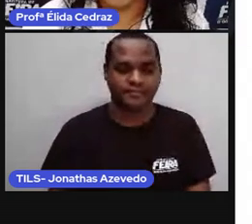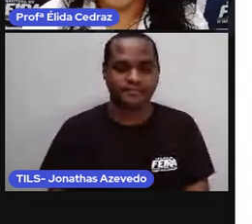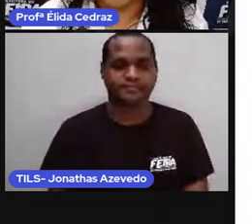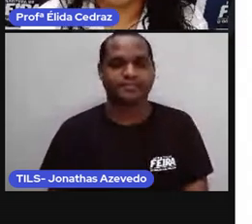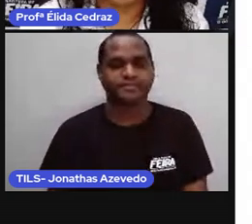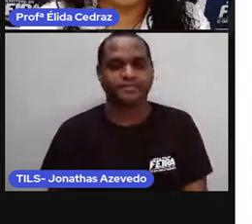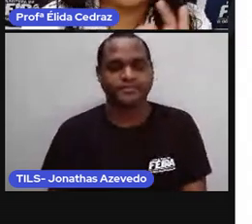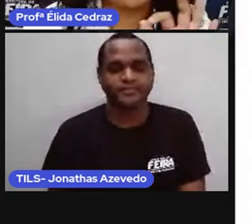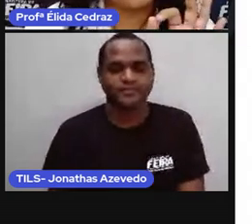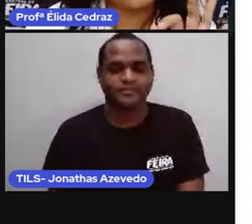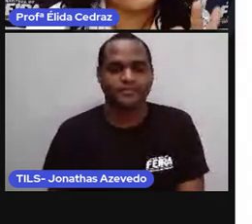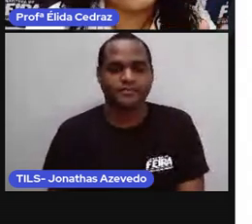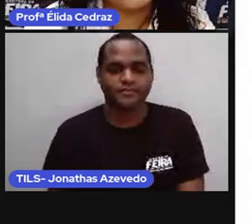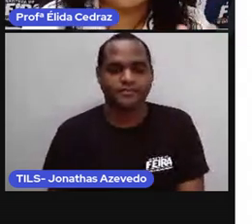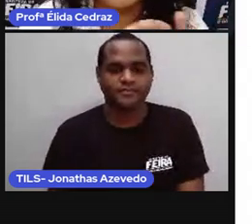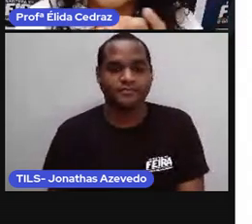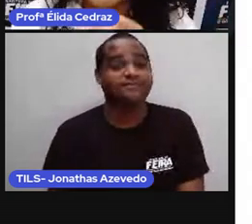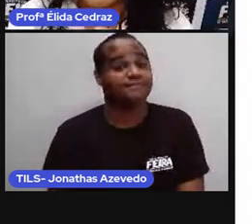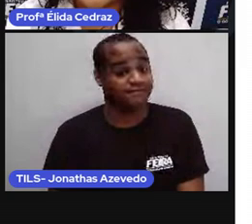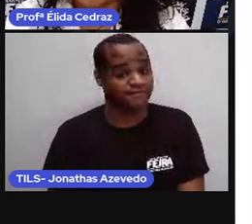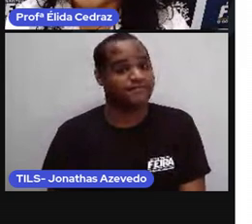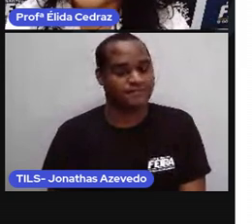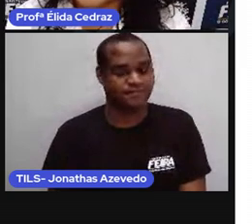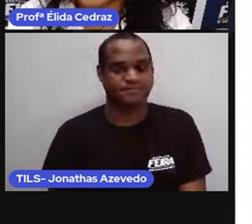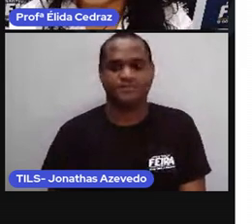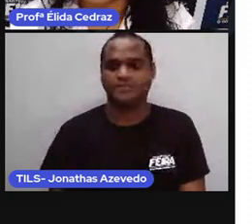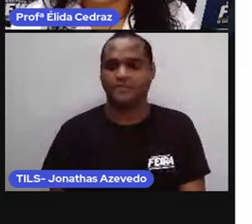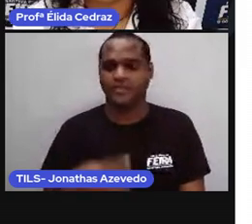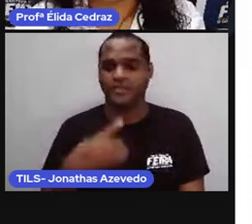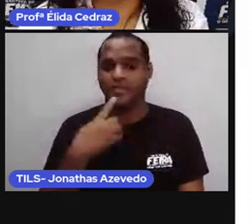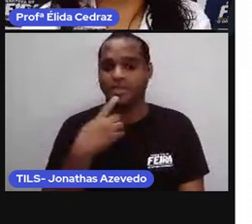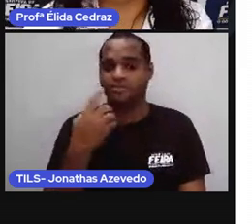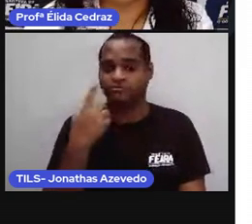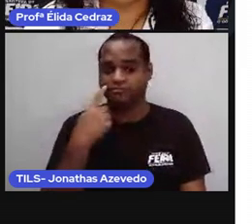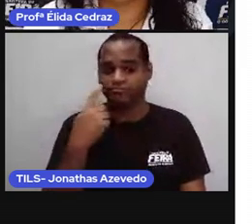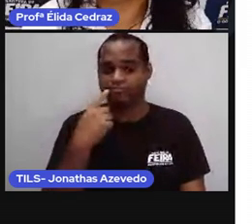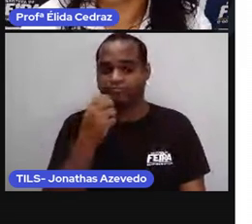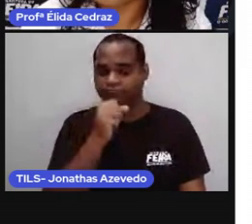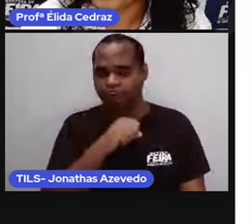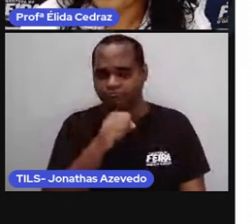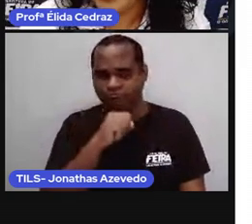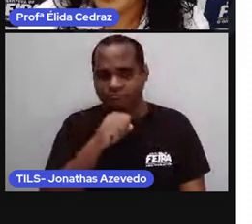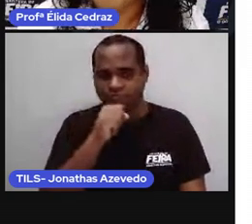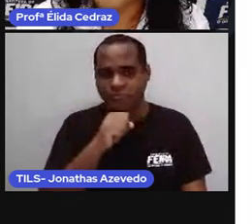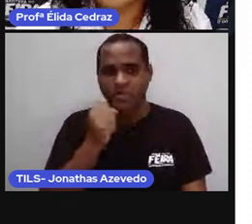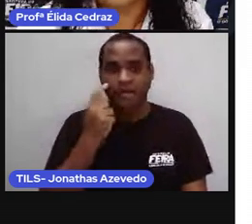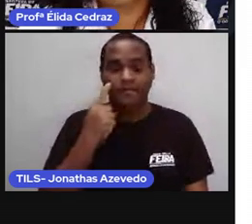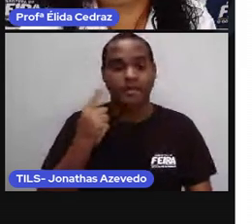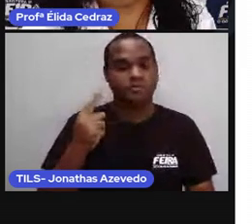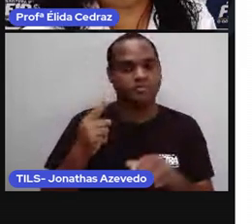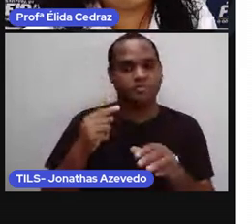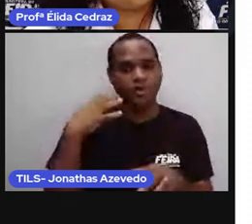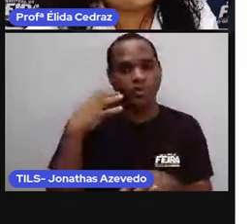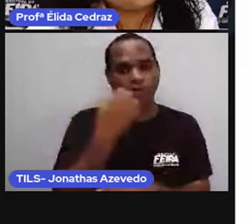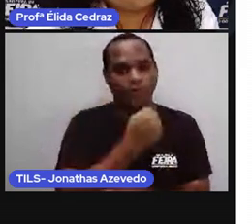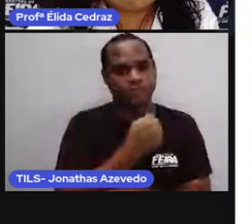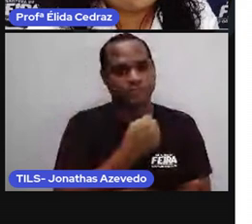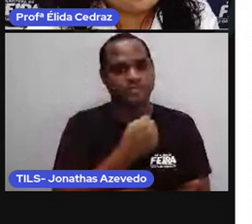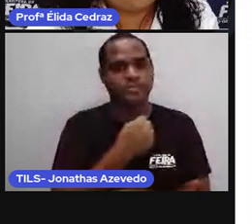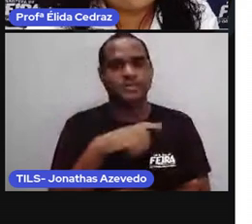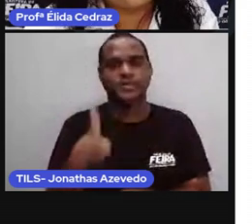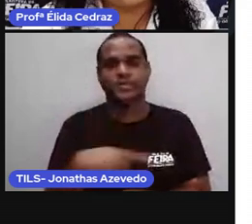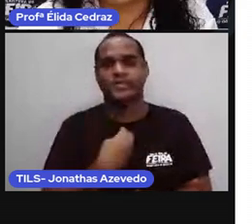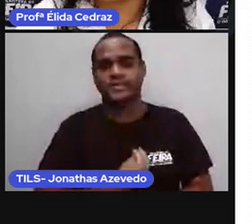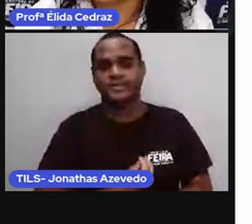adulta. Chegamos à velhice. Tudo passa muito rápido, então você precisa